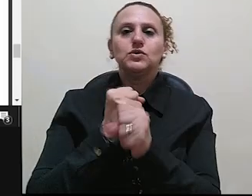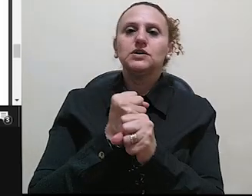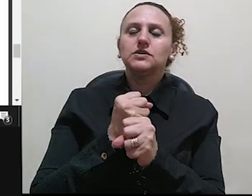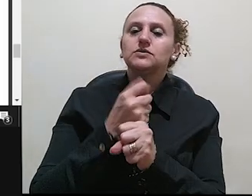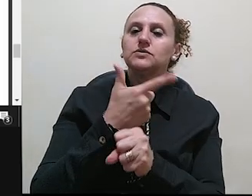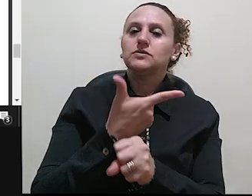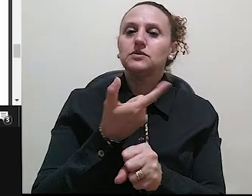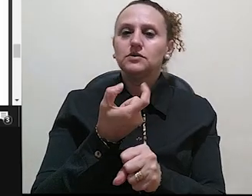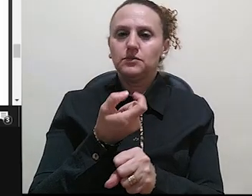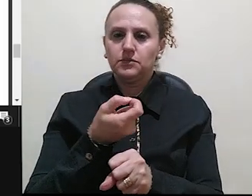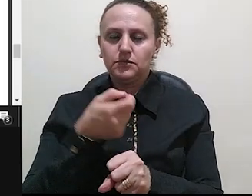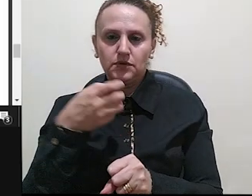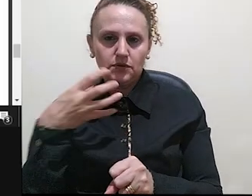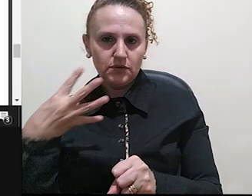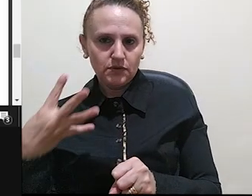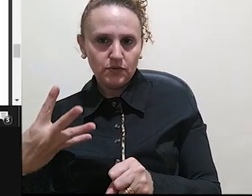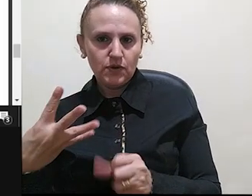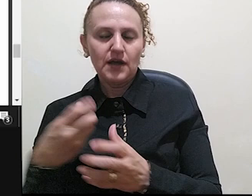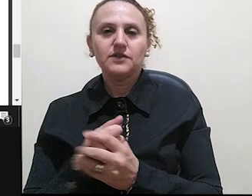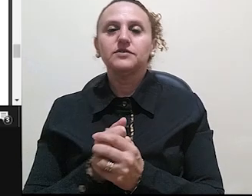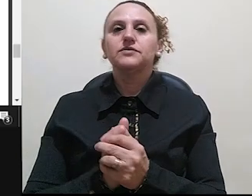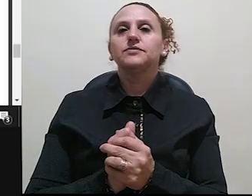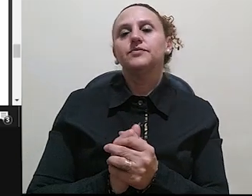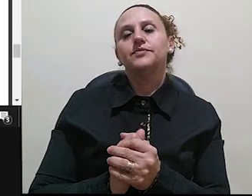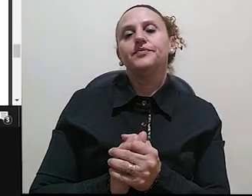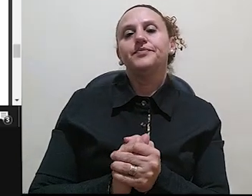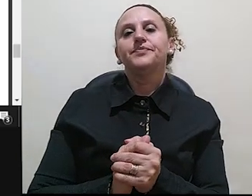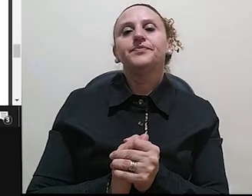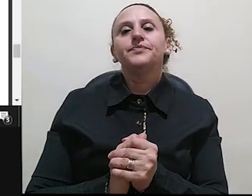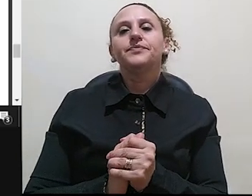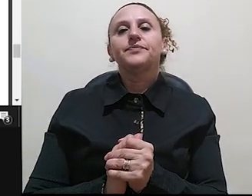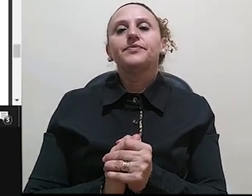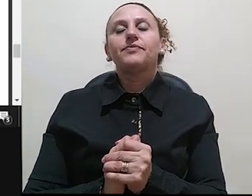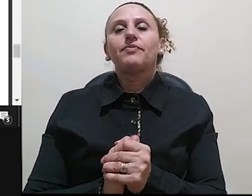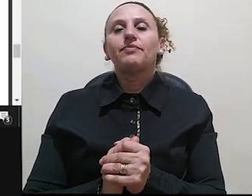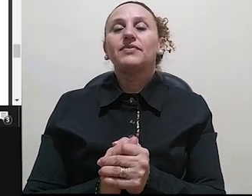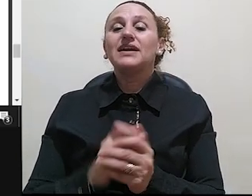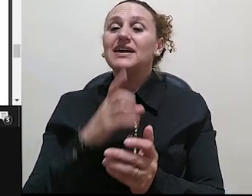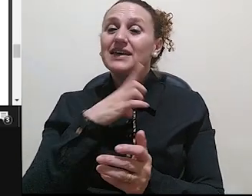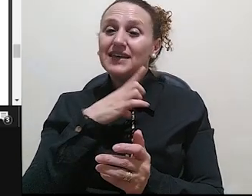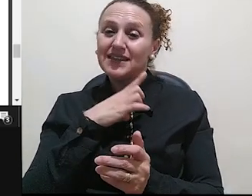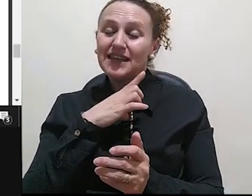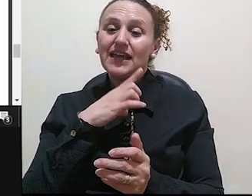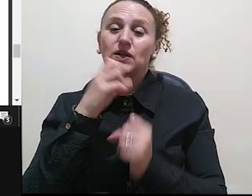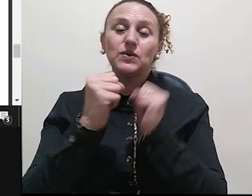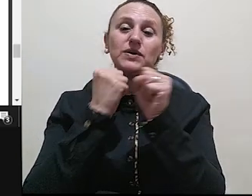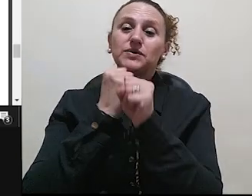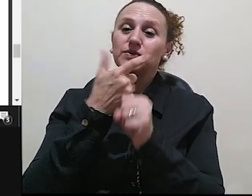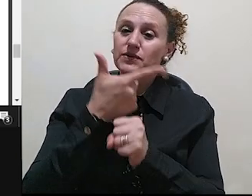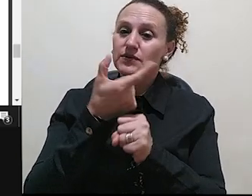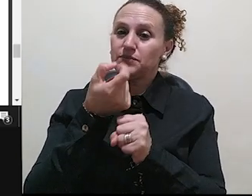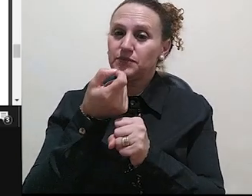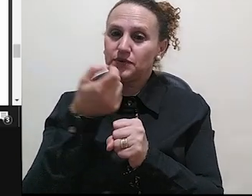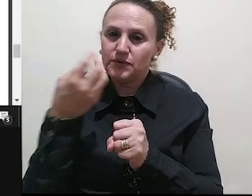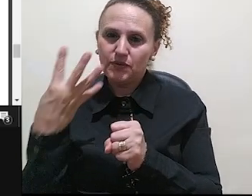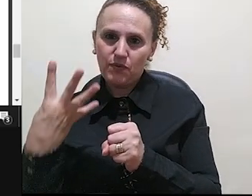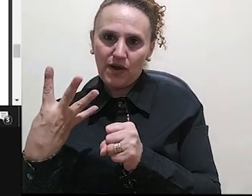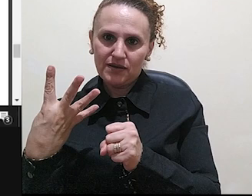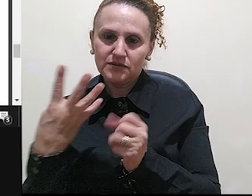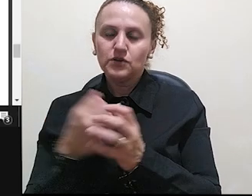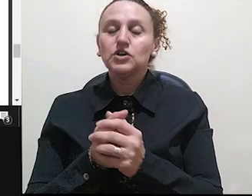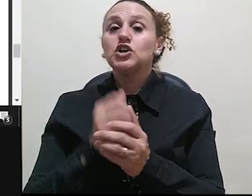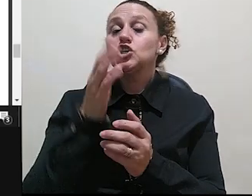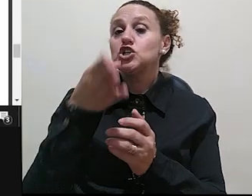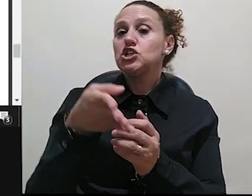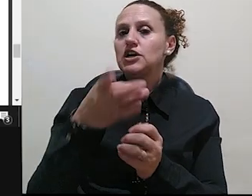desconhecer o outro livro de filosofia da linguística no Brasil. Mas, justo em 2004, outro livro do gênero já tinha sido